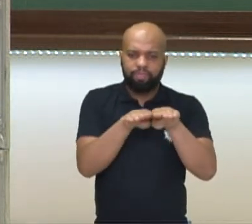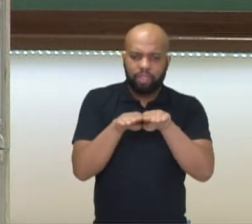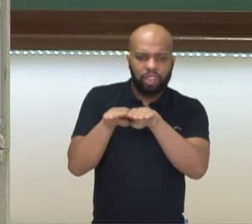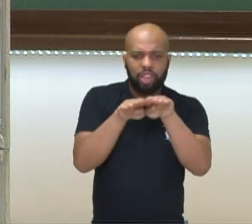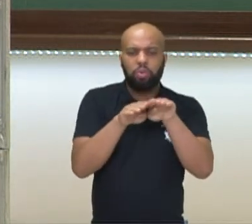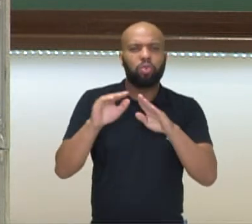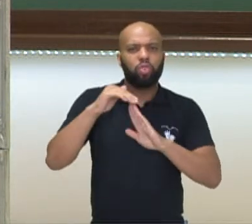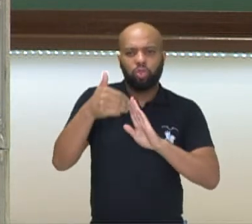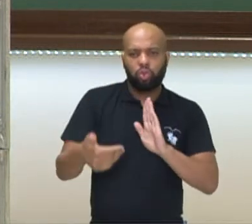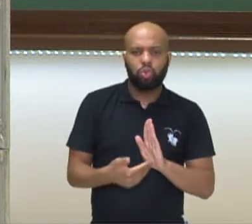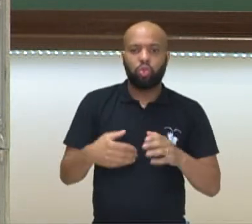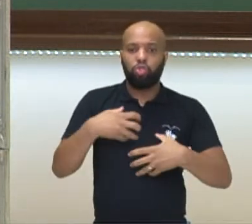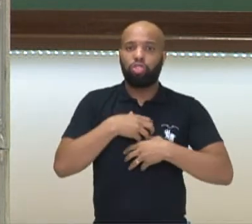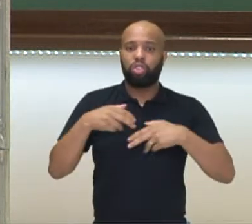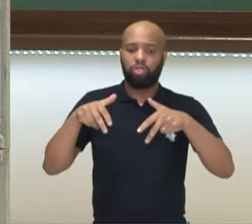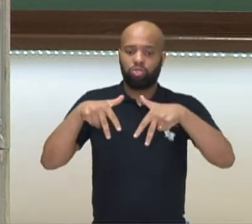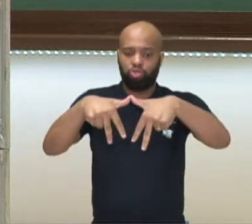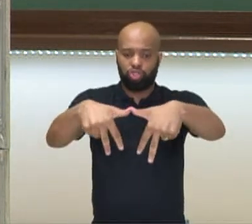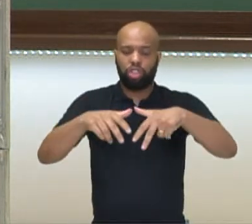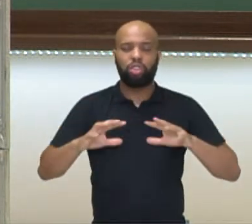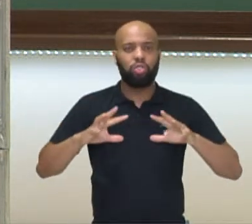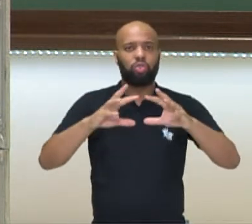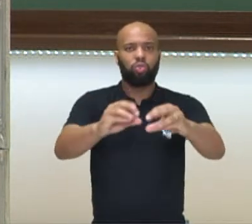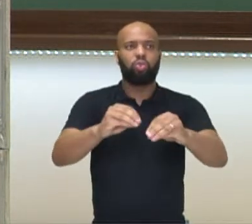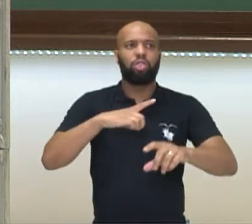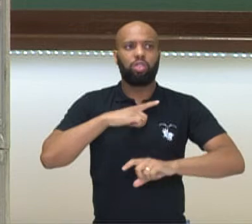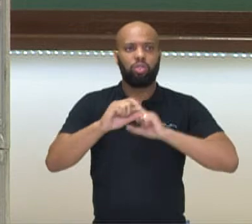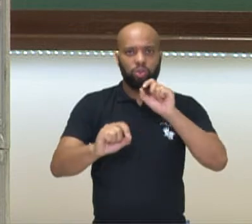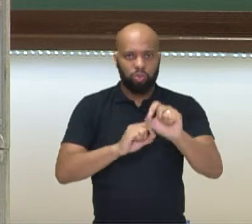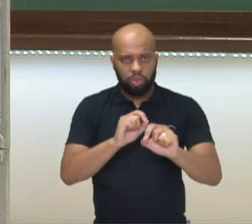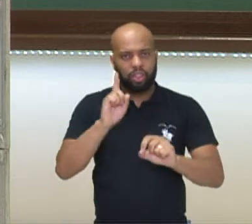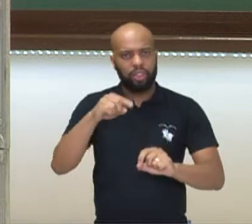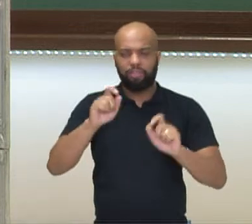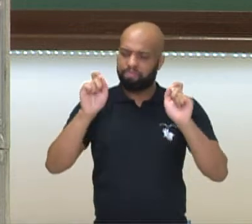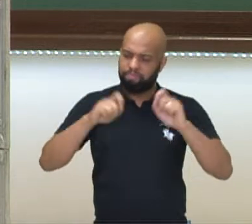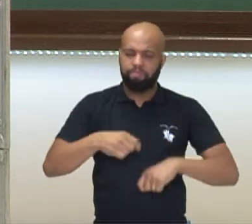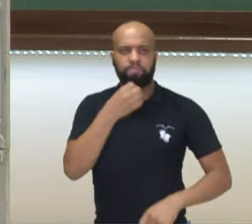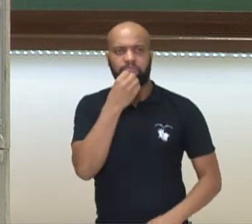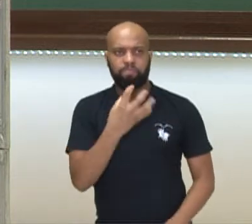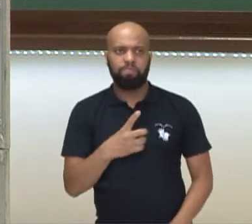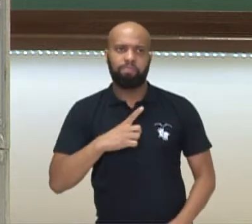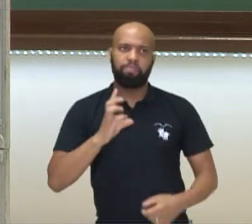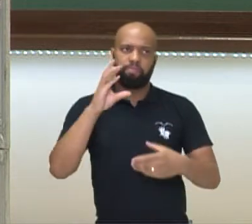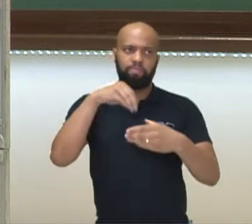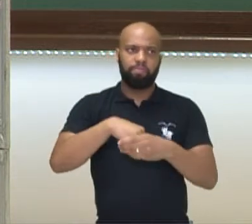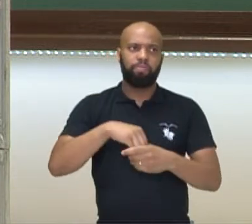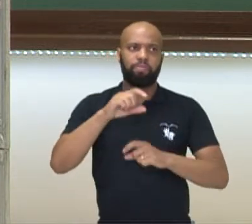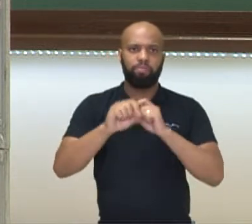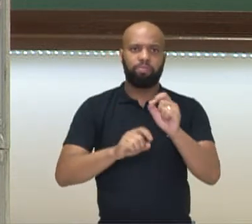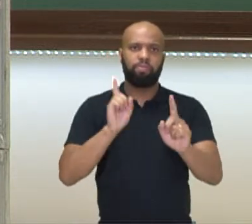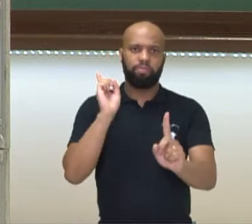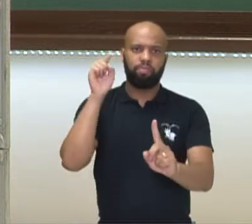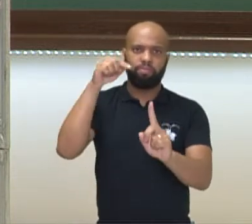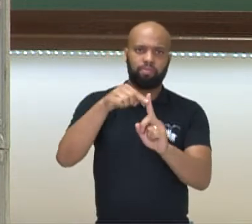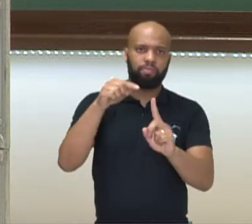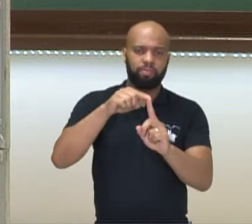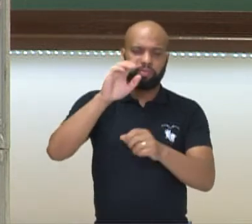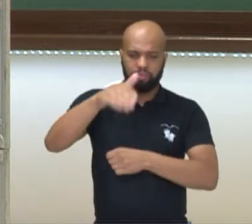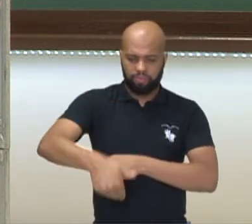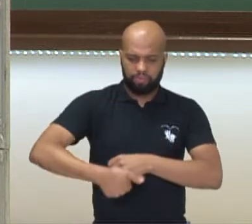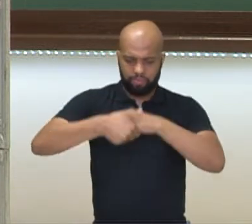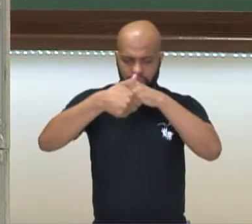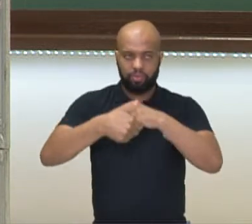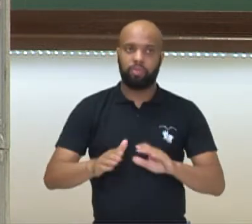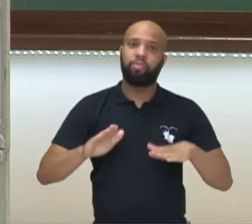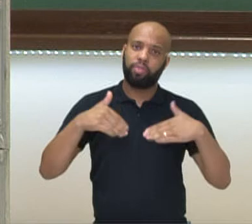identificações de gênero. Então, tudo isso é pertinente, tudo isso é visível dentro de um chamado objetivo sustentável.